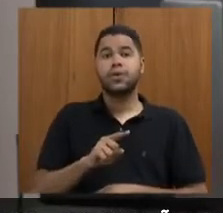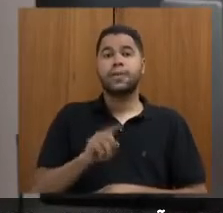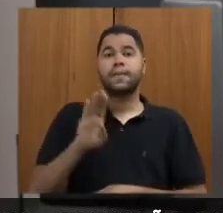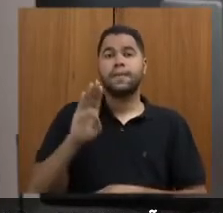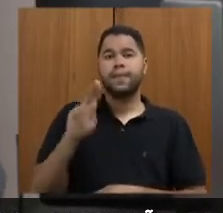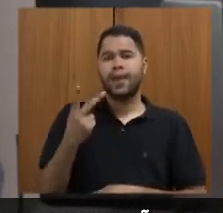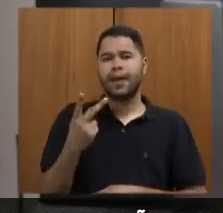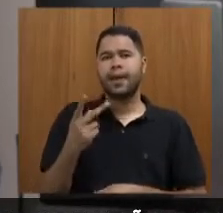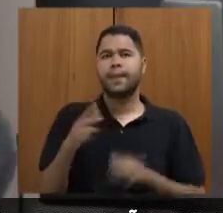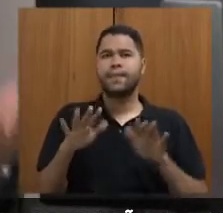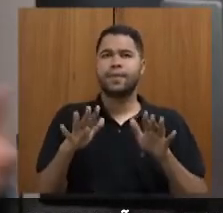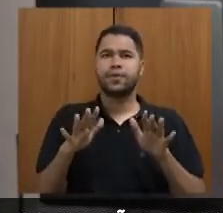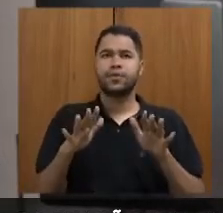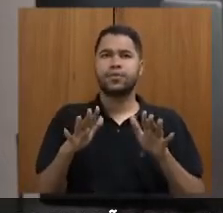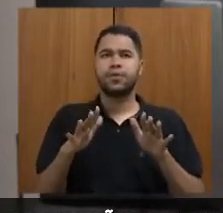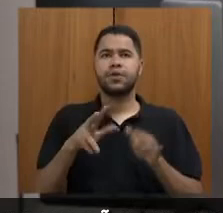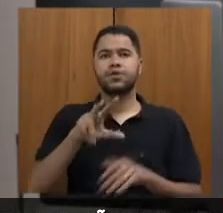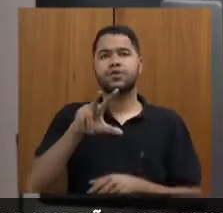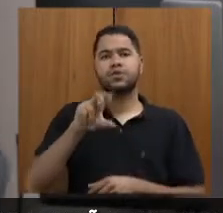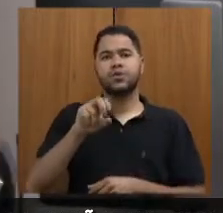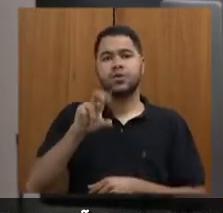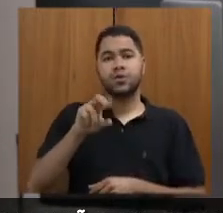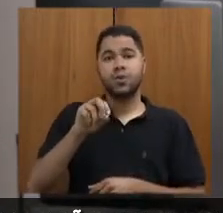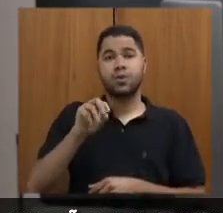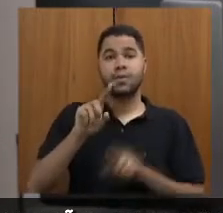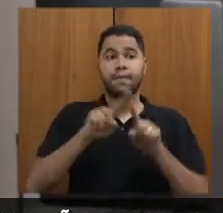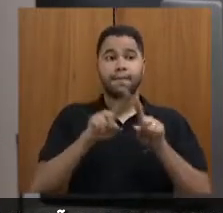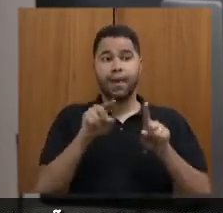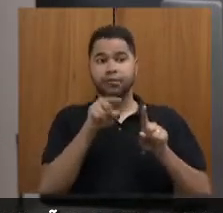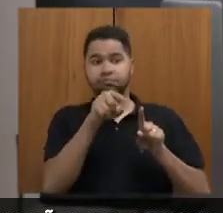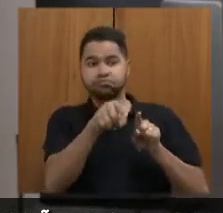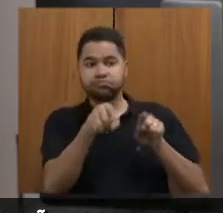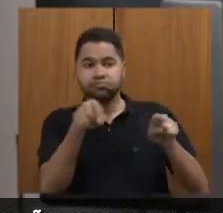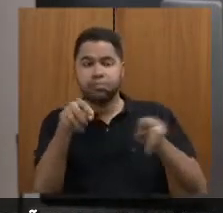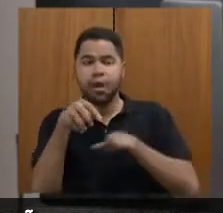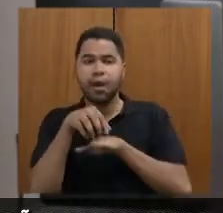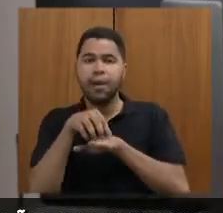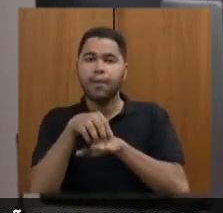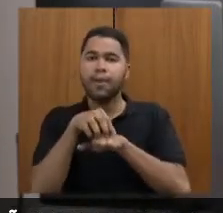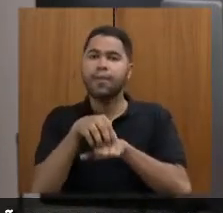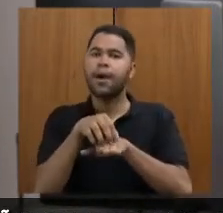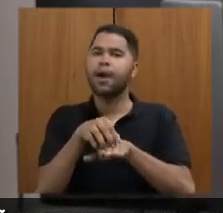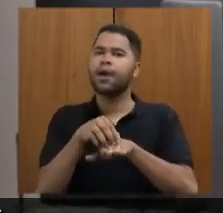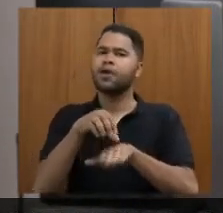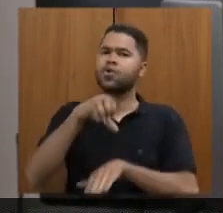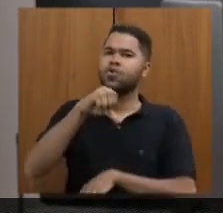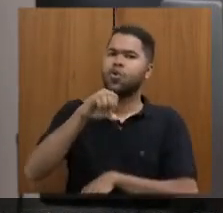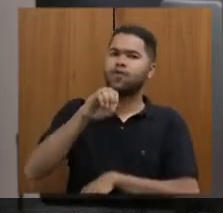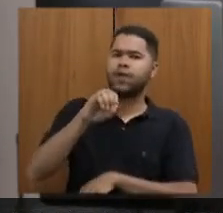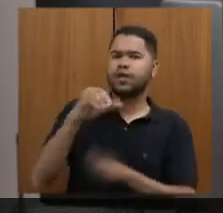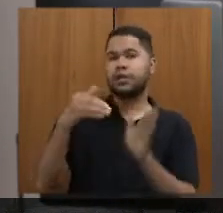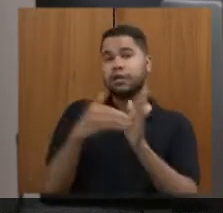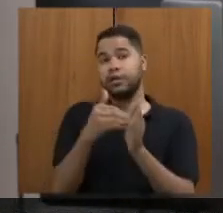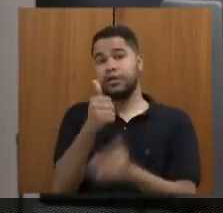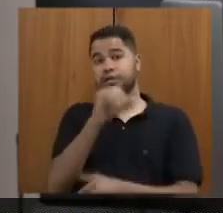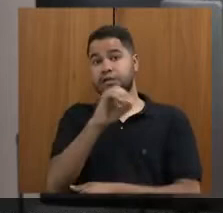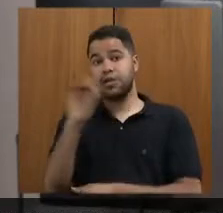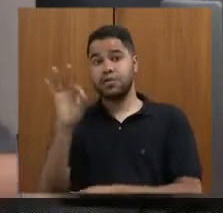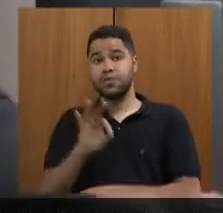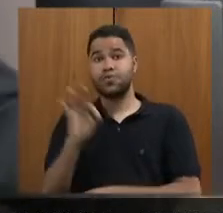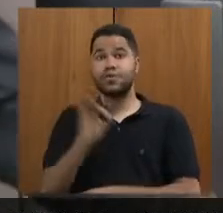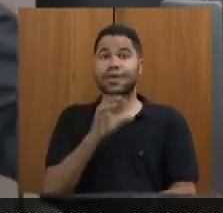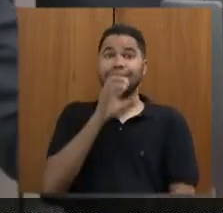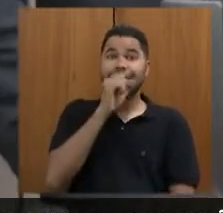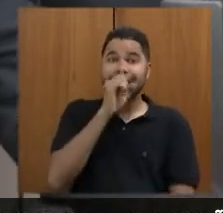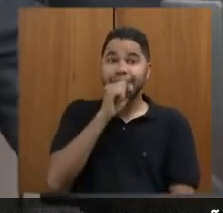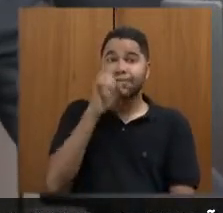mais ou menos com 50%, mas o interior nos destinos turísticos chegando a 90% a 100% nos finais de semana e,